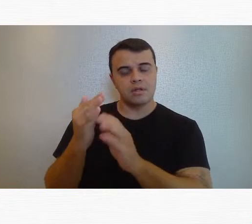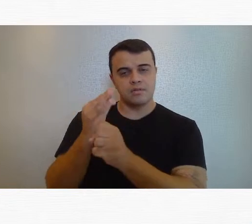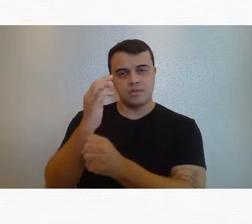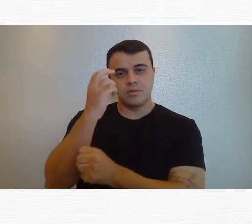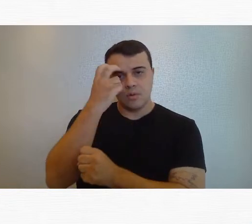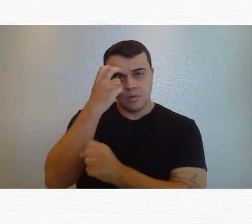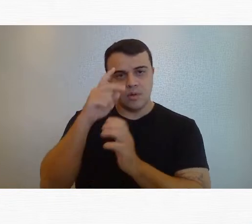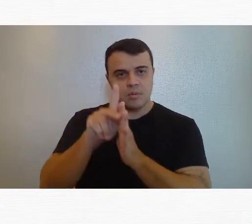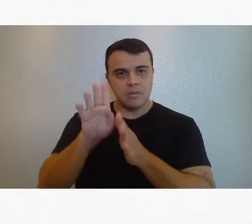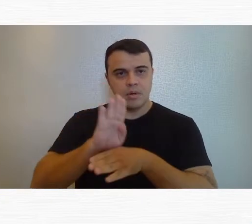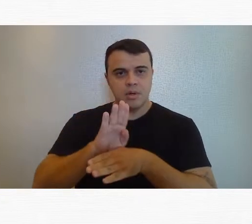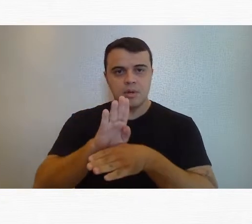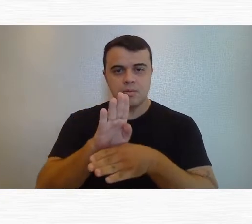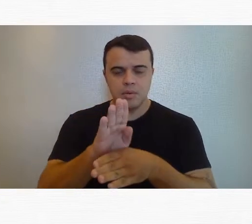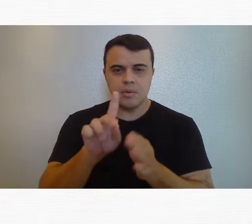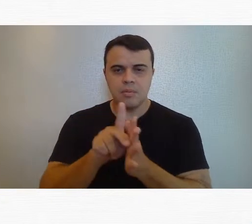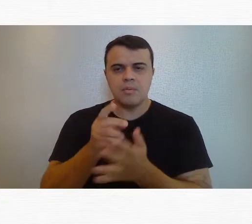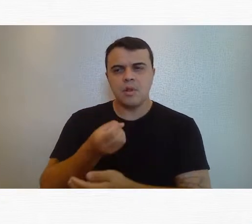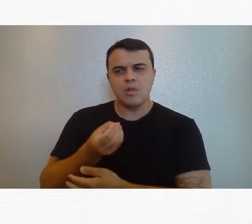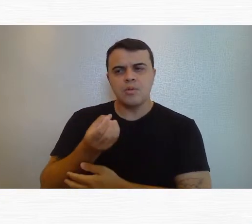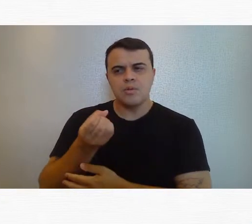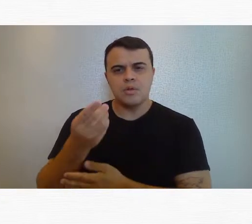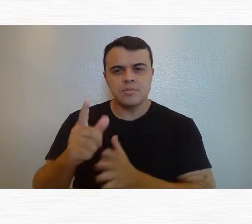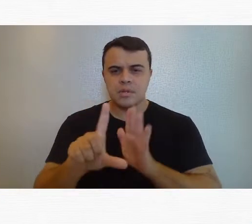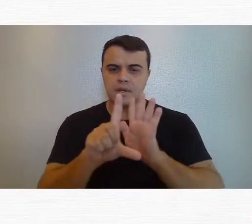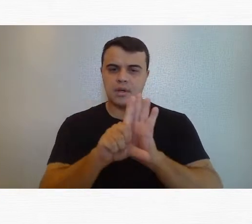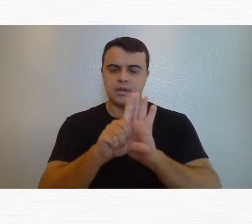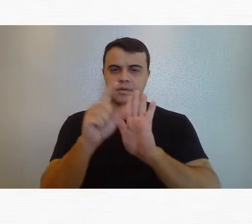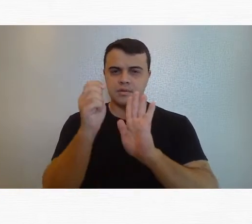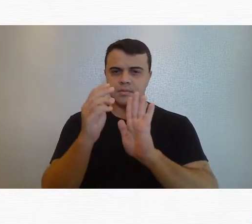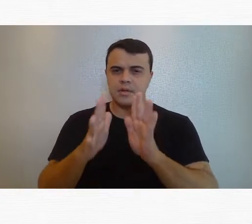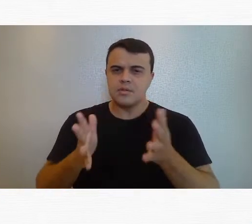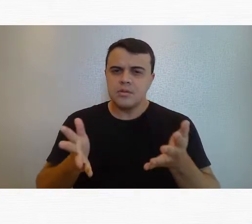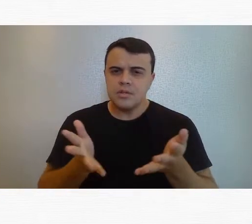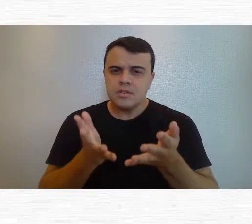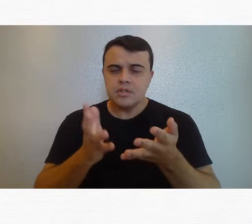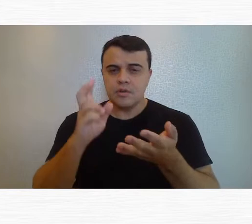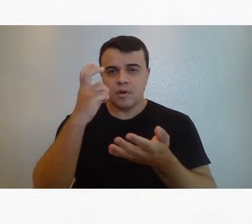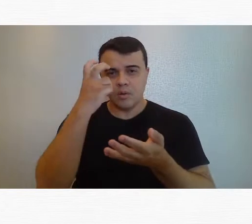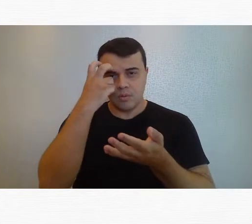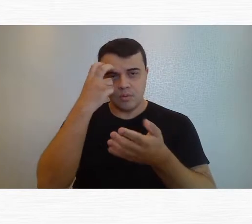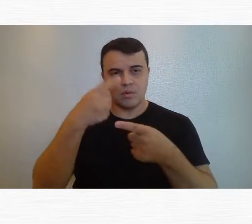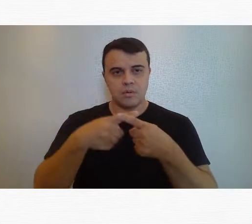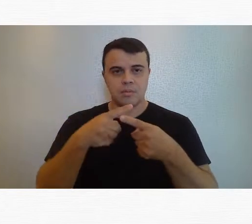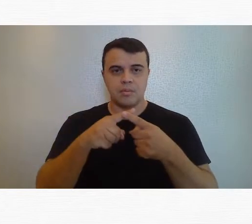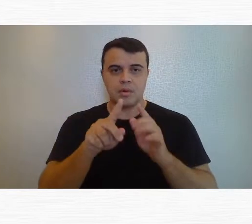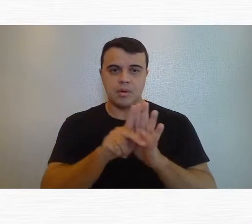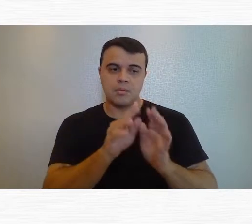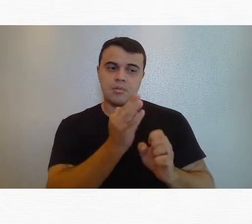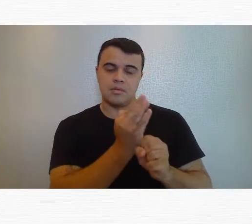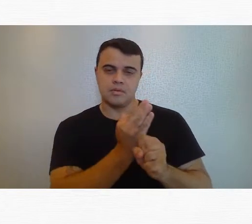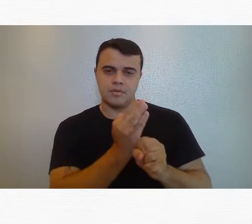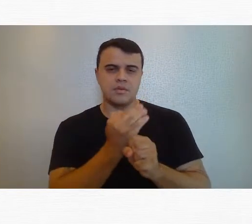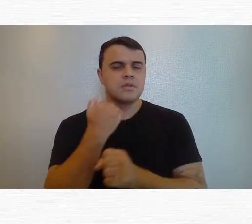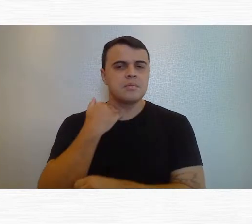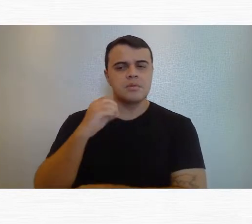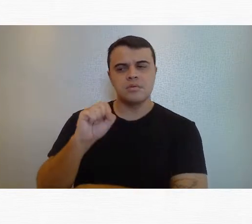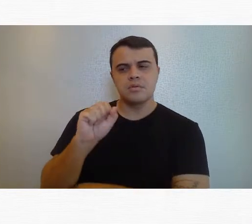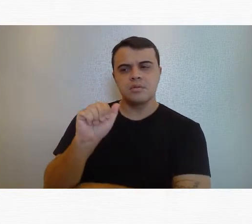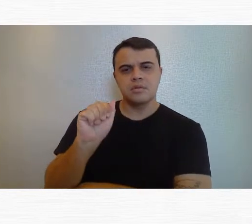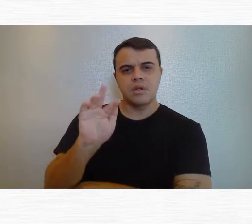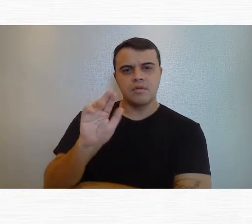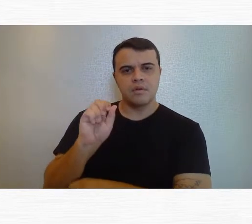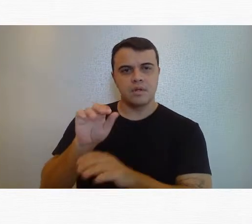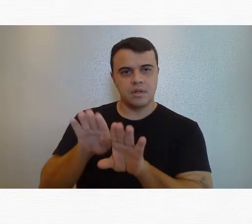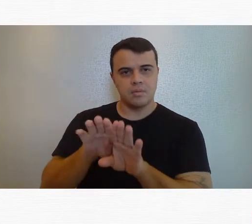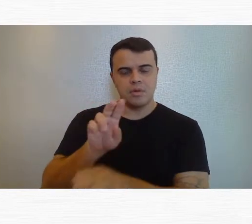Cultura, com apoio do Ministério do Turismo, por meio da Lei Federal de Incentivo à Cultura, patrocínio da Fiat, do Banco Safra e da Uzi